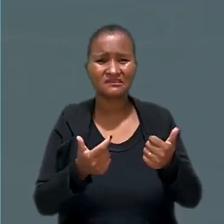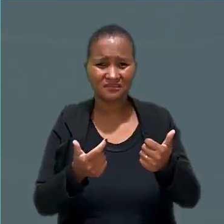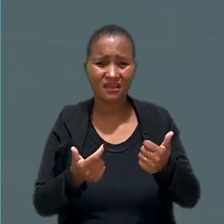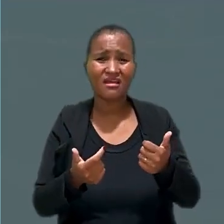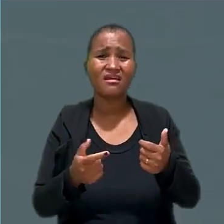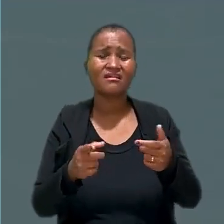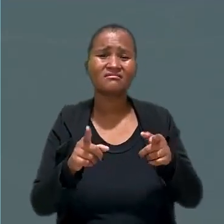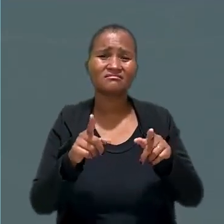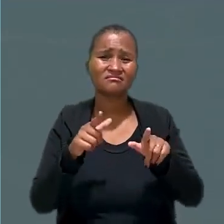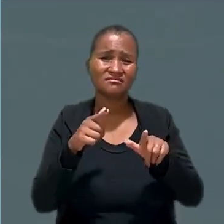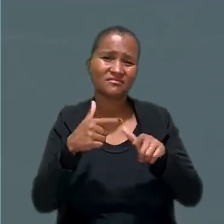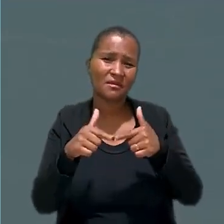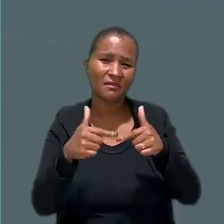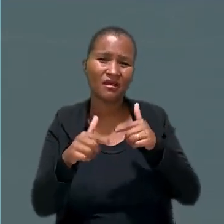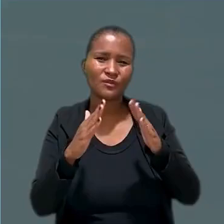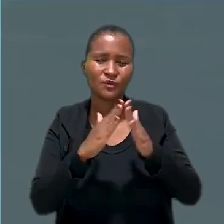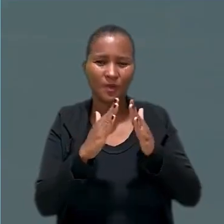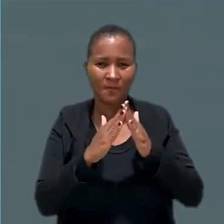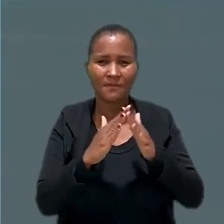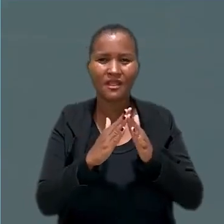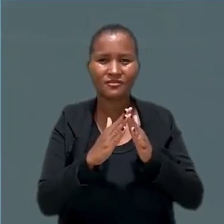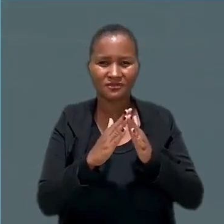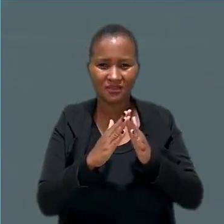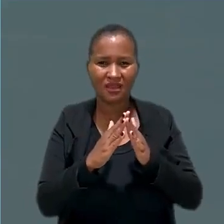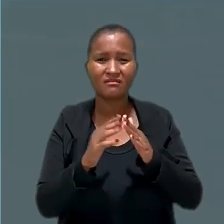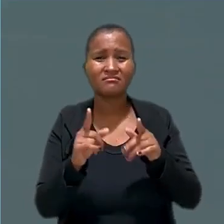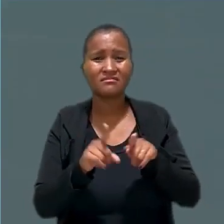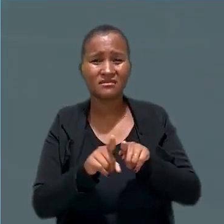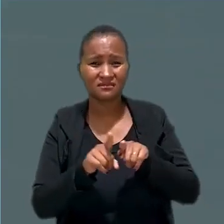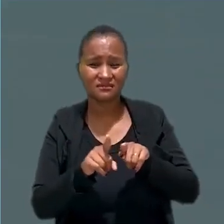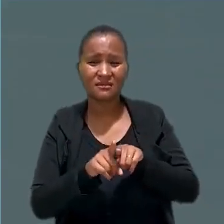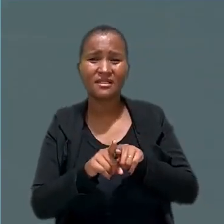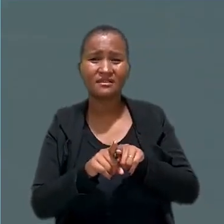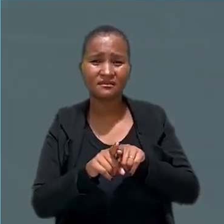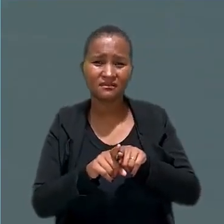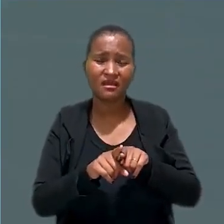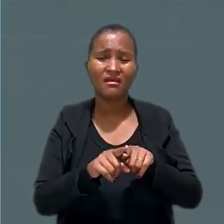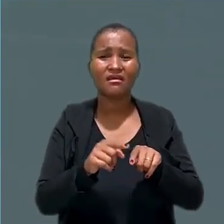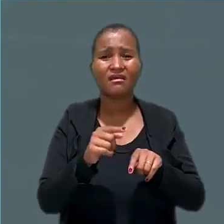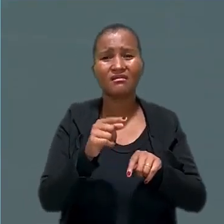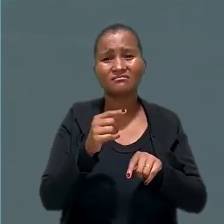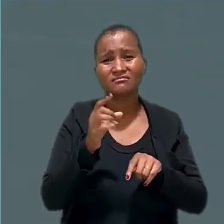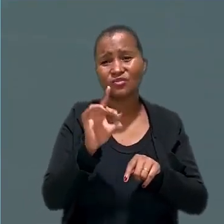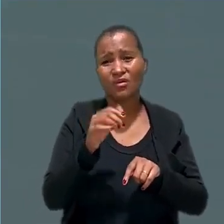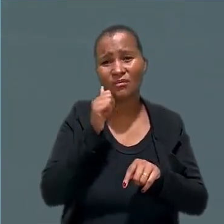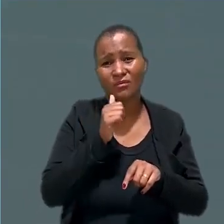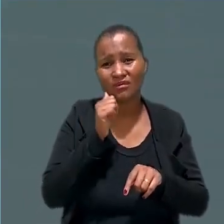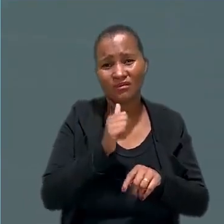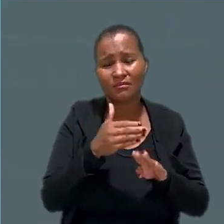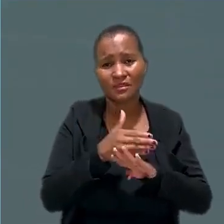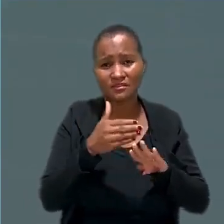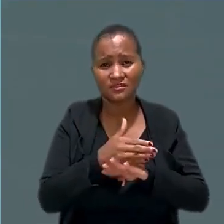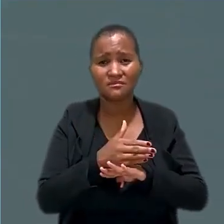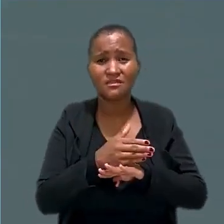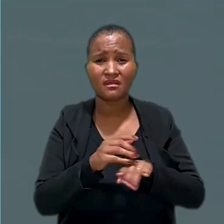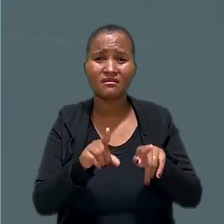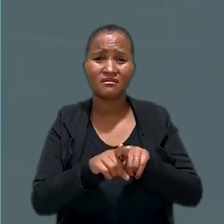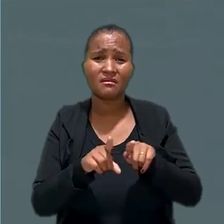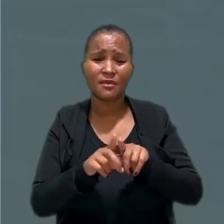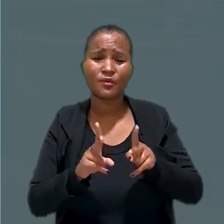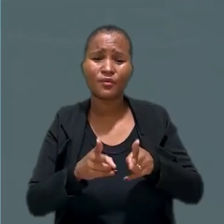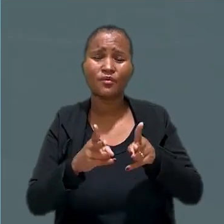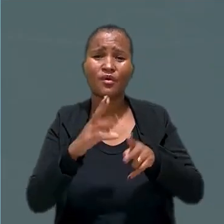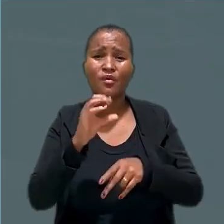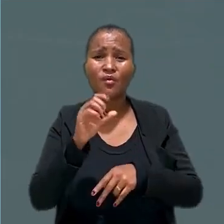de cuidado em âmbito doméstico. Então, portanto, o sexismo a essas questões atreladas e as permanências da